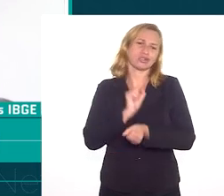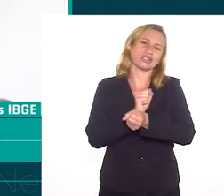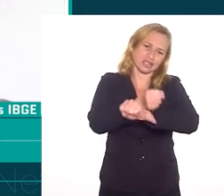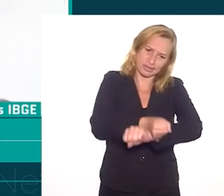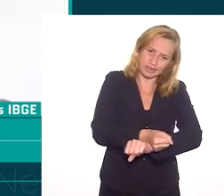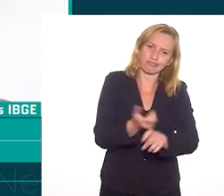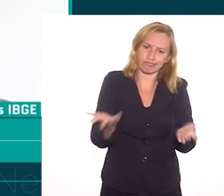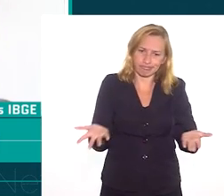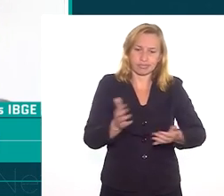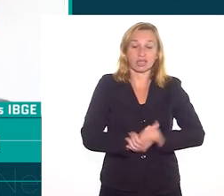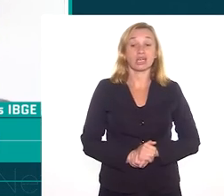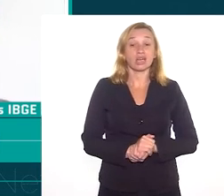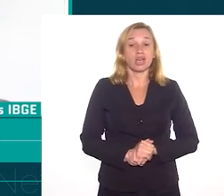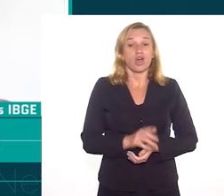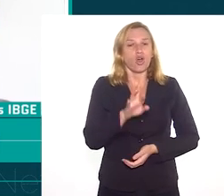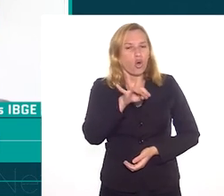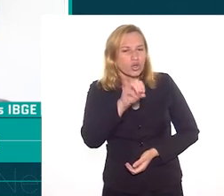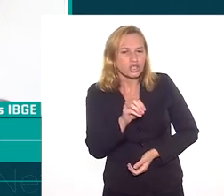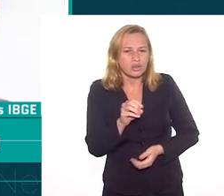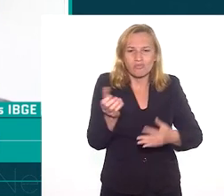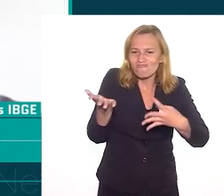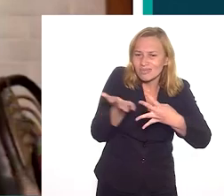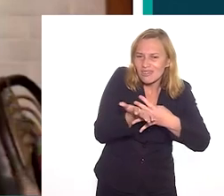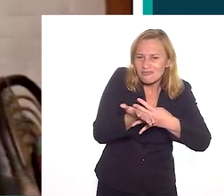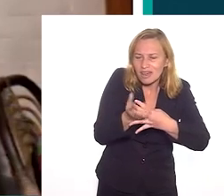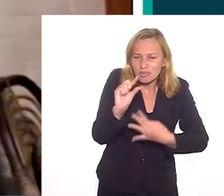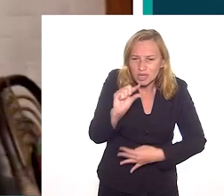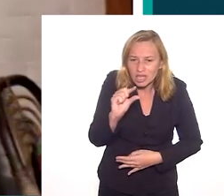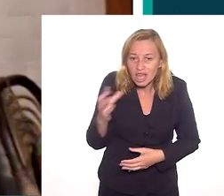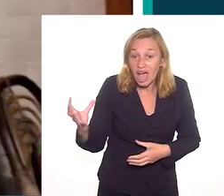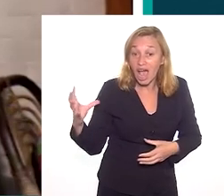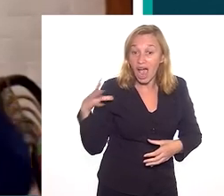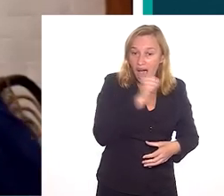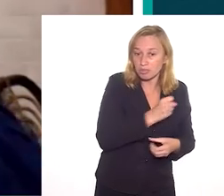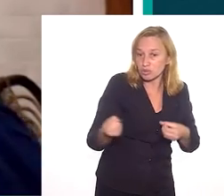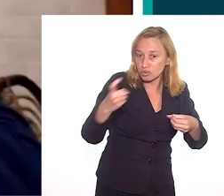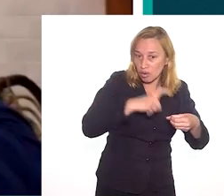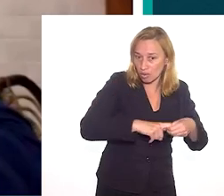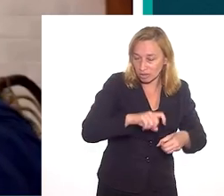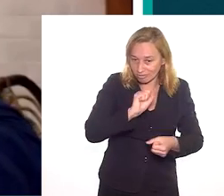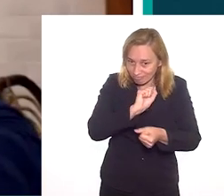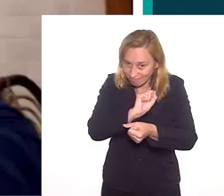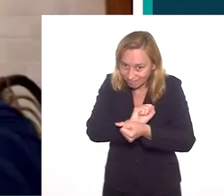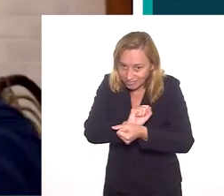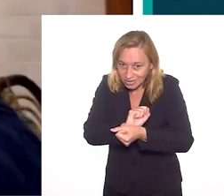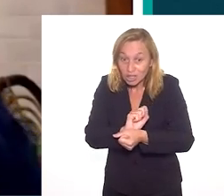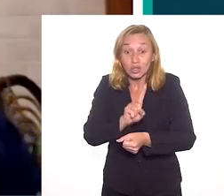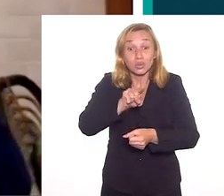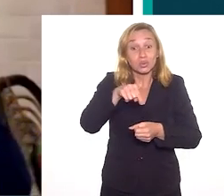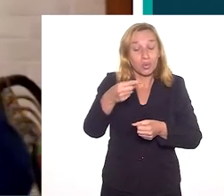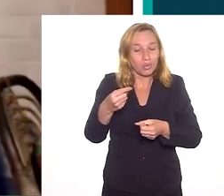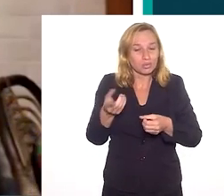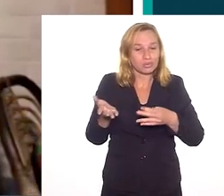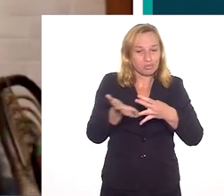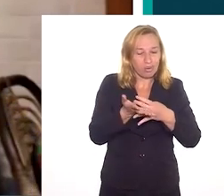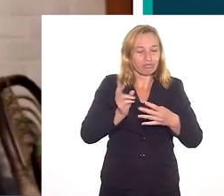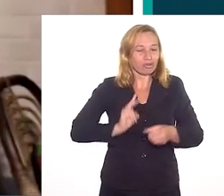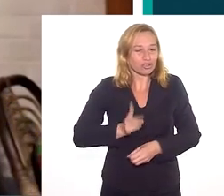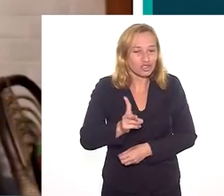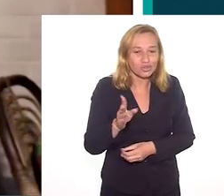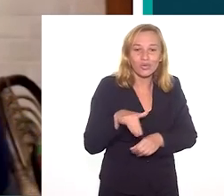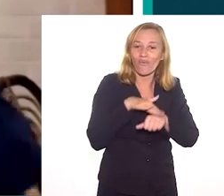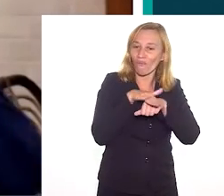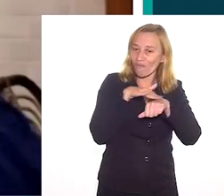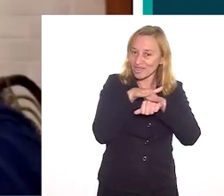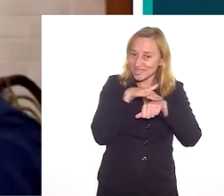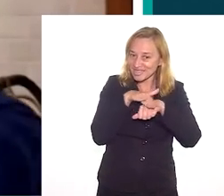ainda a cultura da escravidão. Eu vou ter que fazer um pequeno intervalo, mas é rapidinho, daqui a pouco a gente está de volta